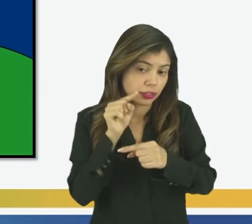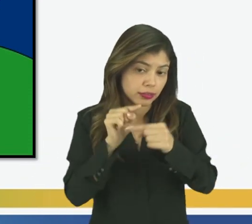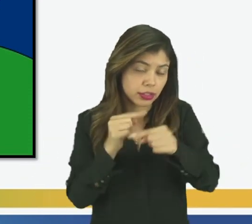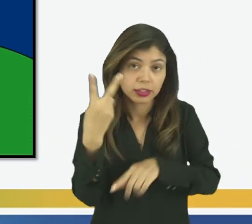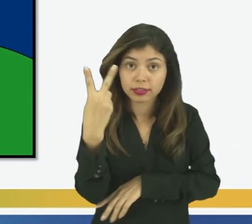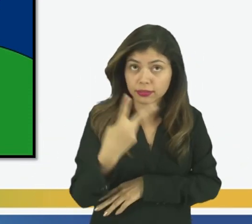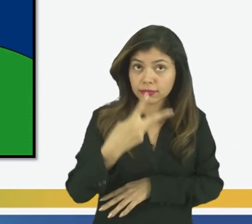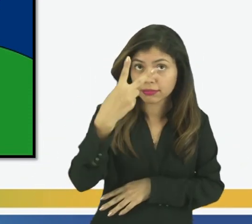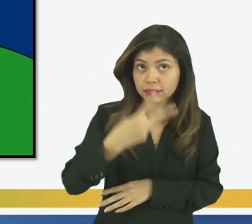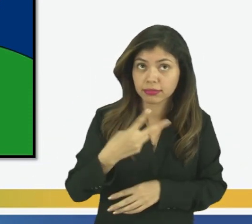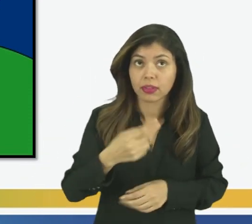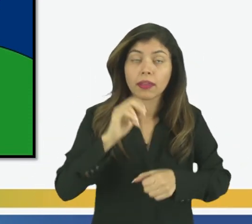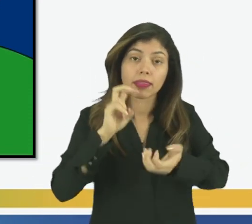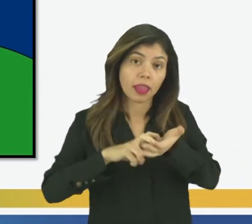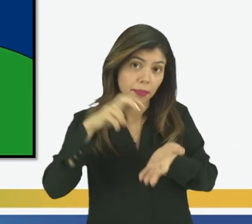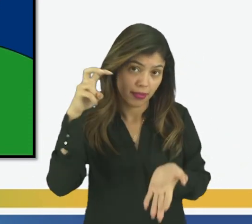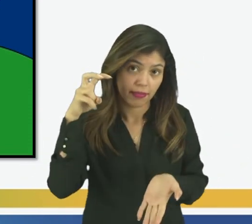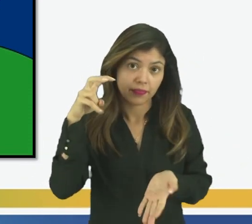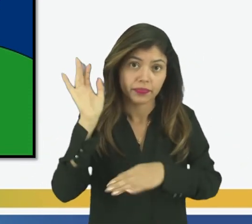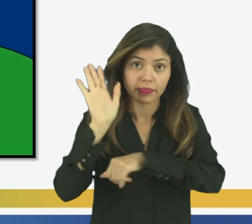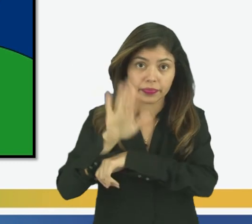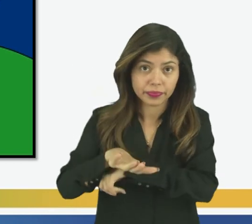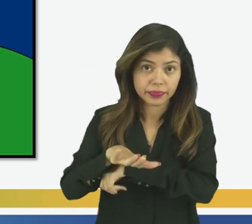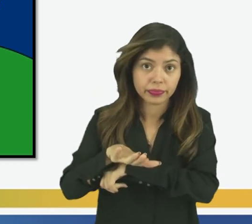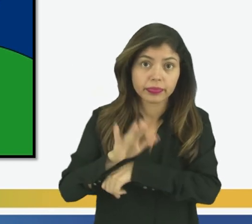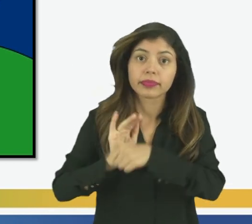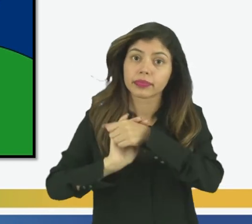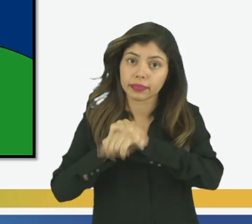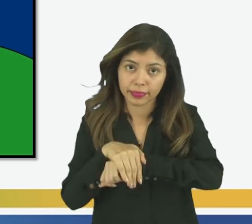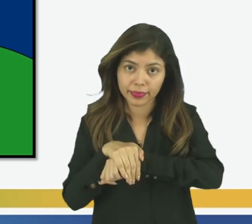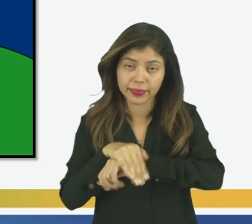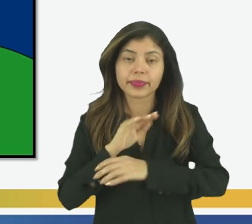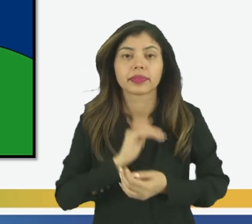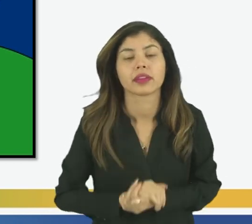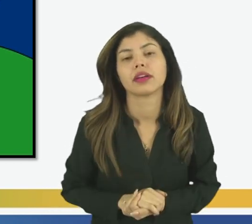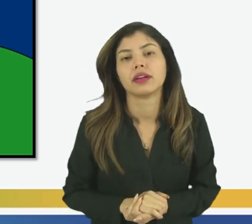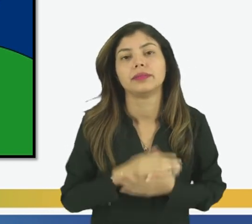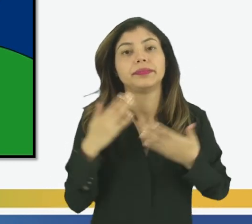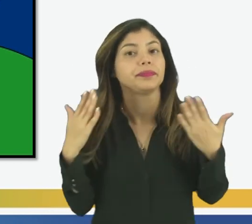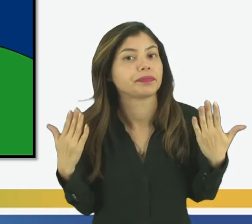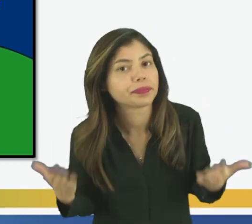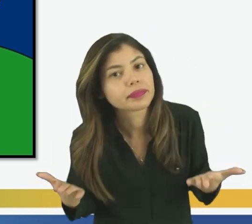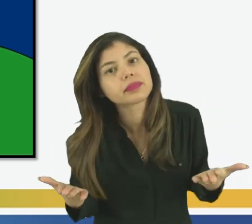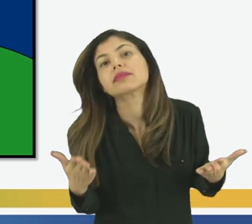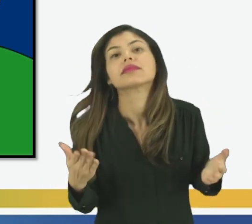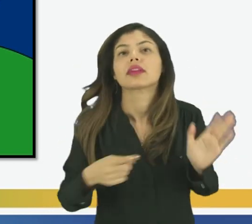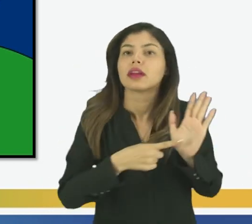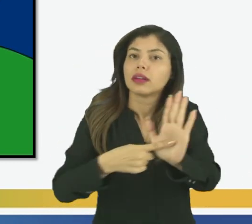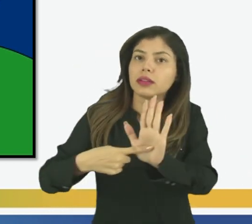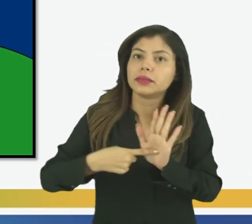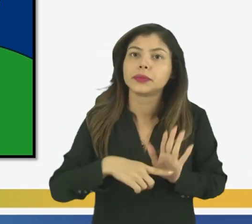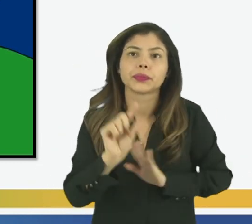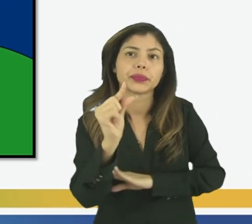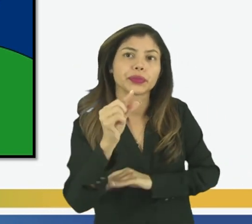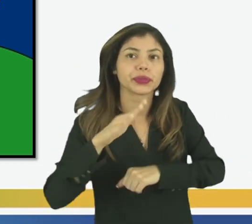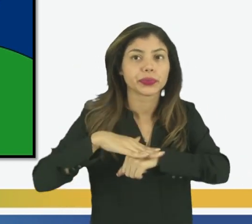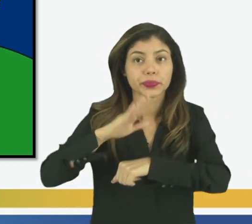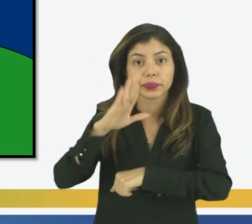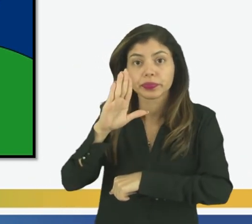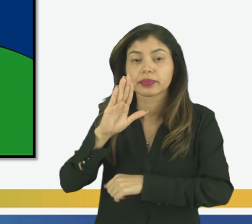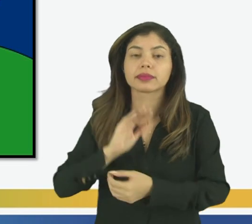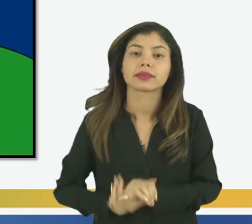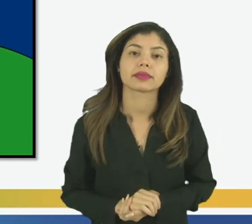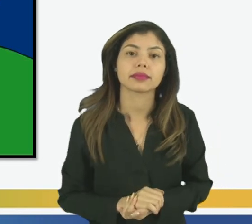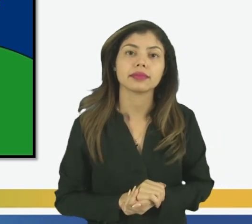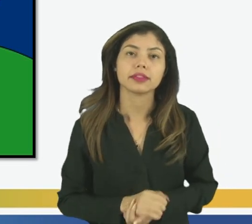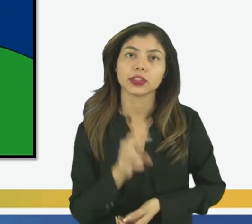períodos. Período da manhã, da tarde e da noite. E aí, para demonstrar um pouco a mais sobre